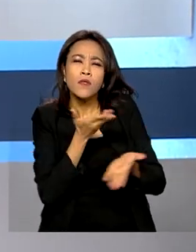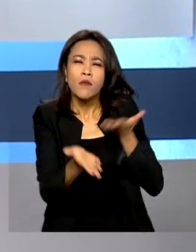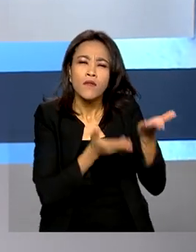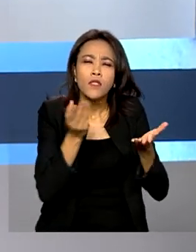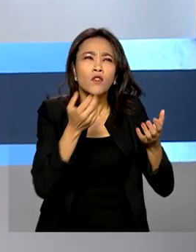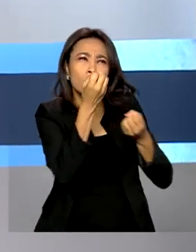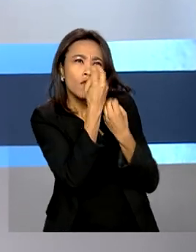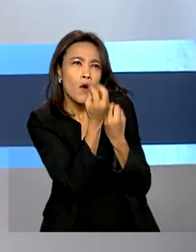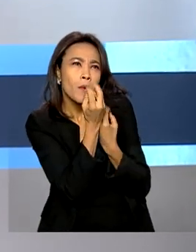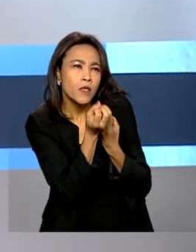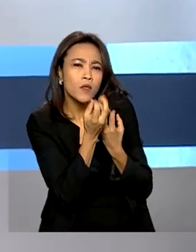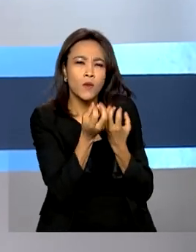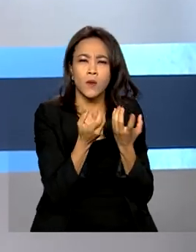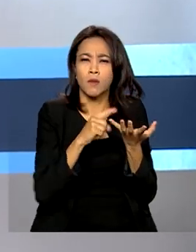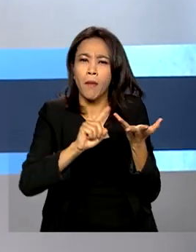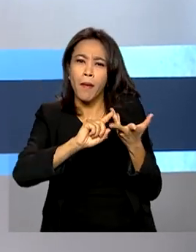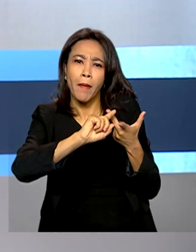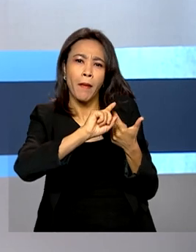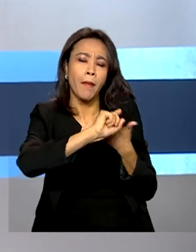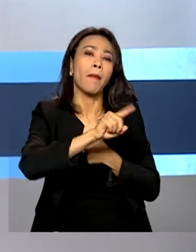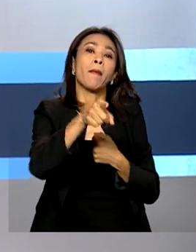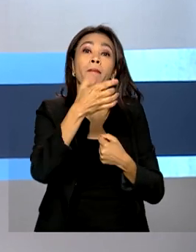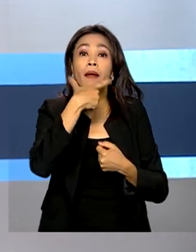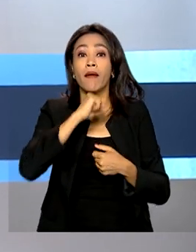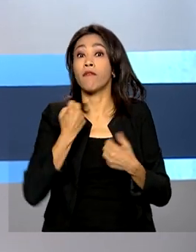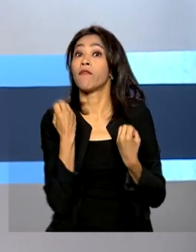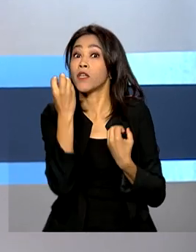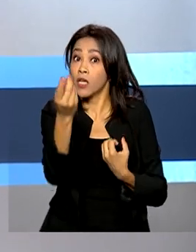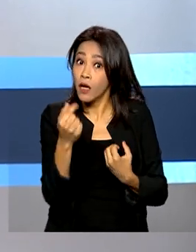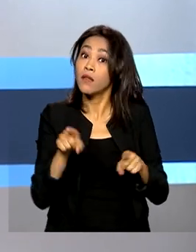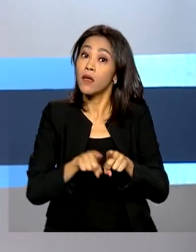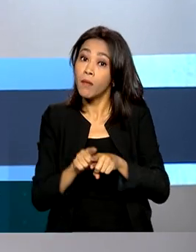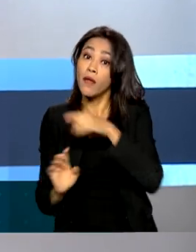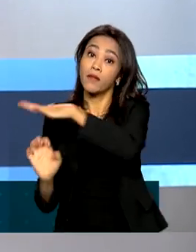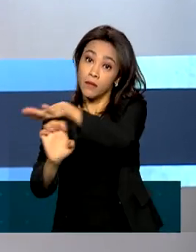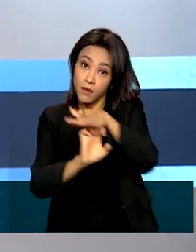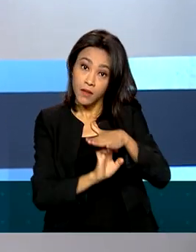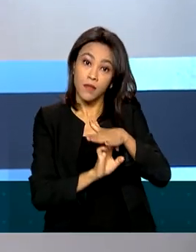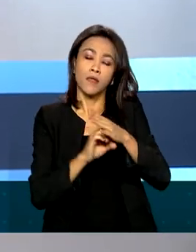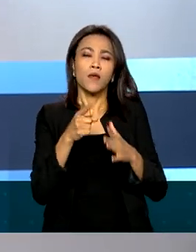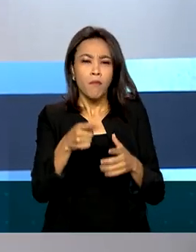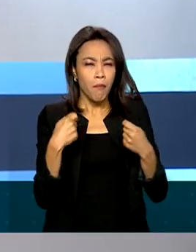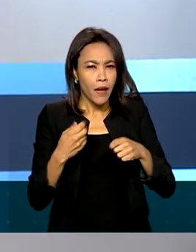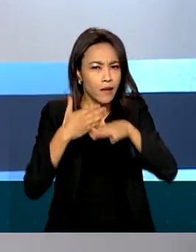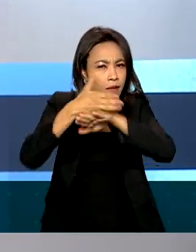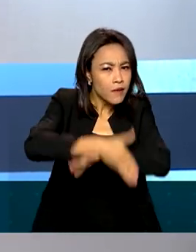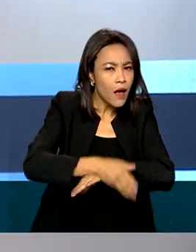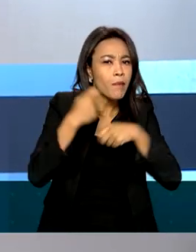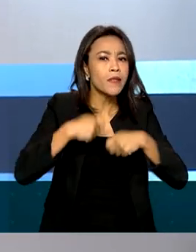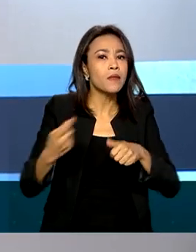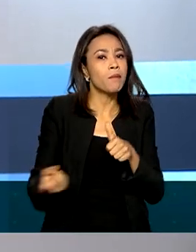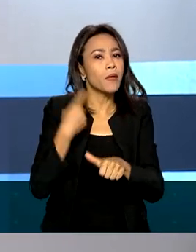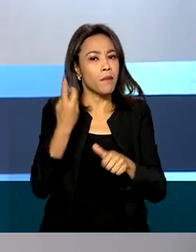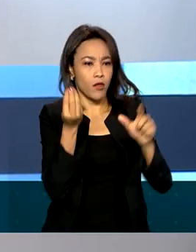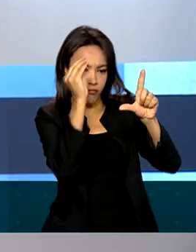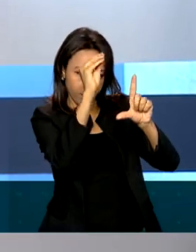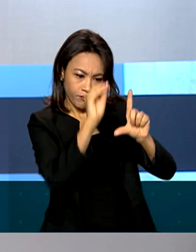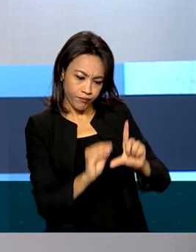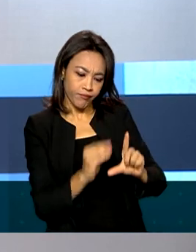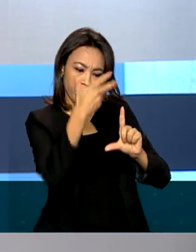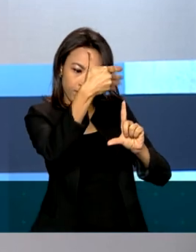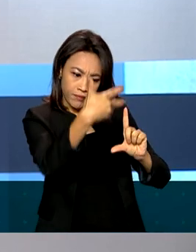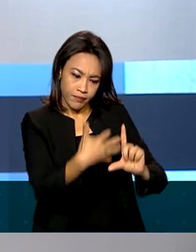quem vai viajar e também para os empreendedores do setor. Ao acessar, é possível preencher o formulário para tirar passaporte,